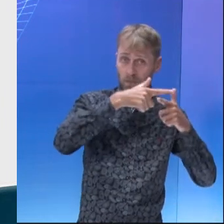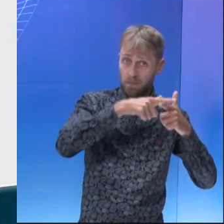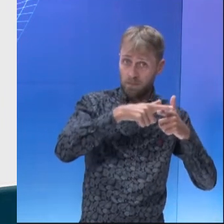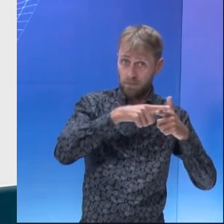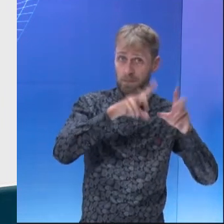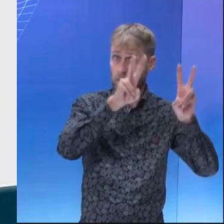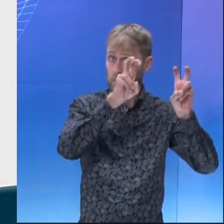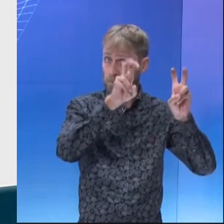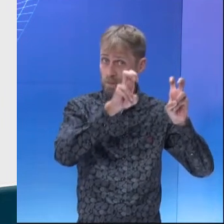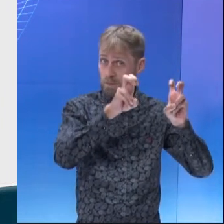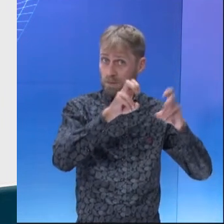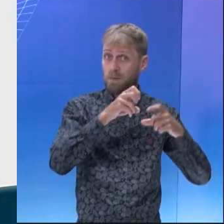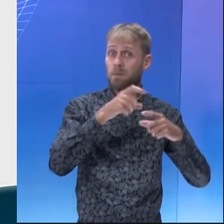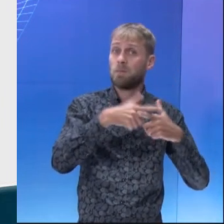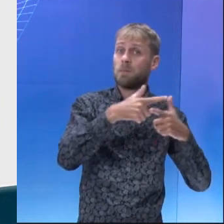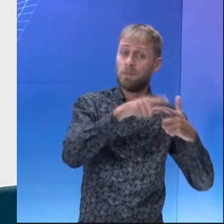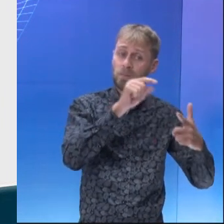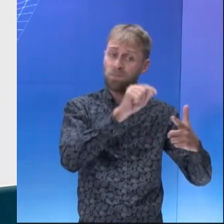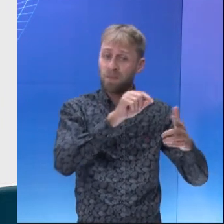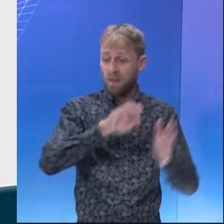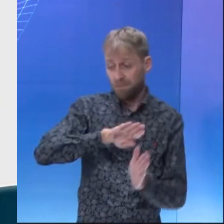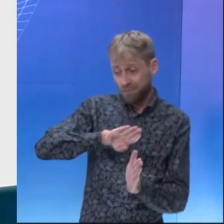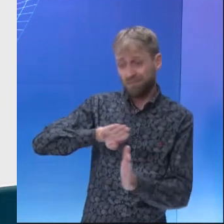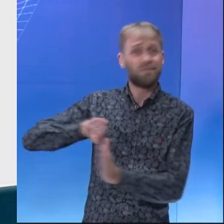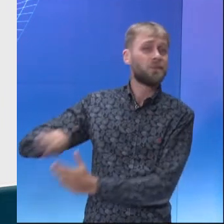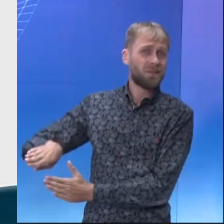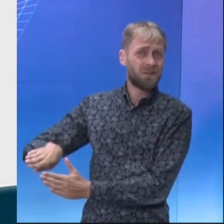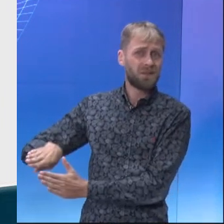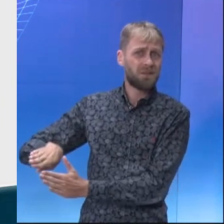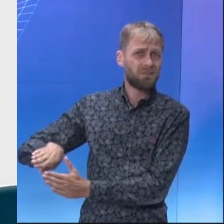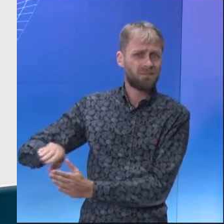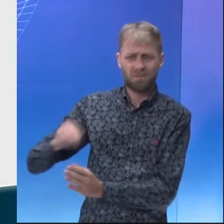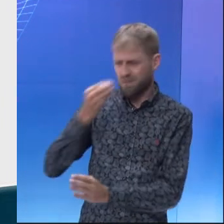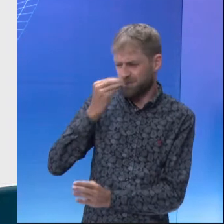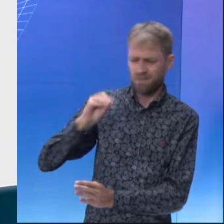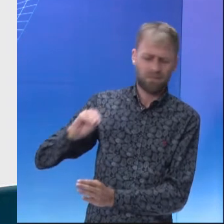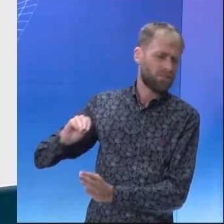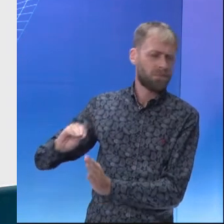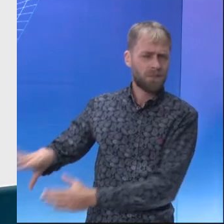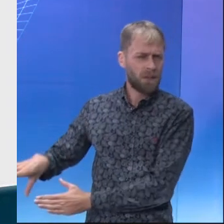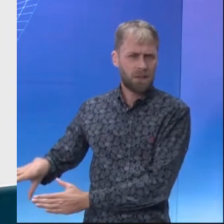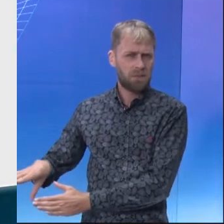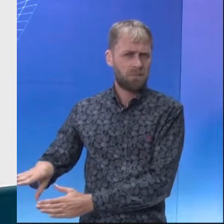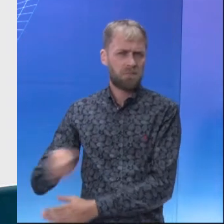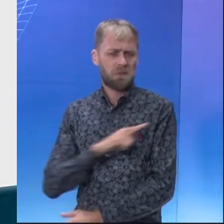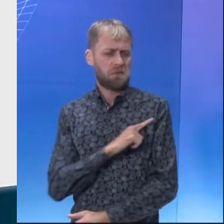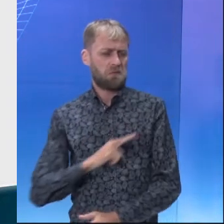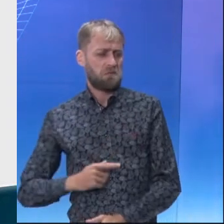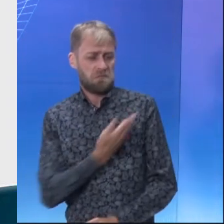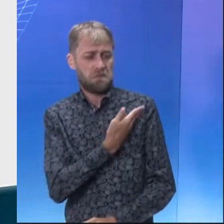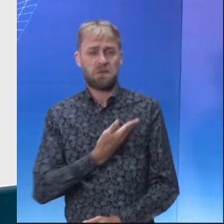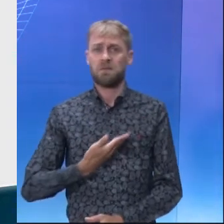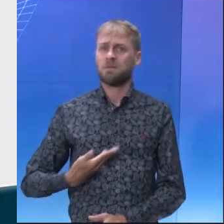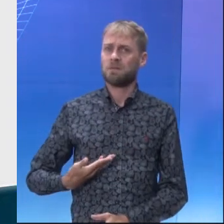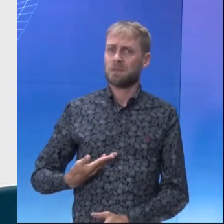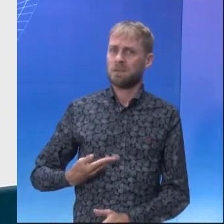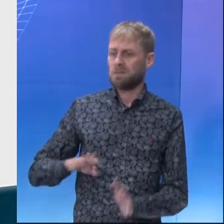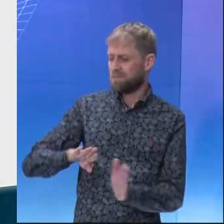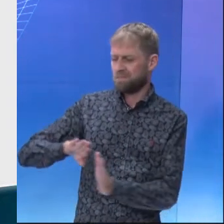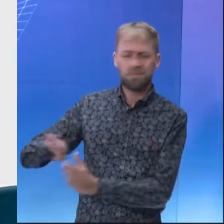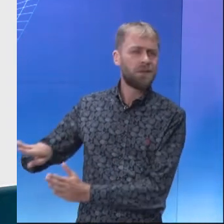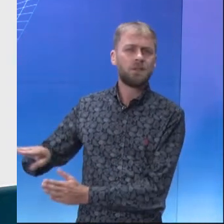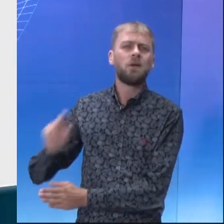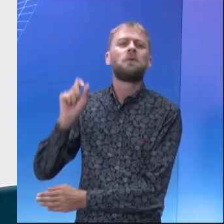que é proposto no enunciado? O problema é a marginalização no espaço do poder, dentro da